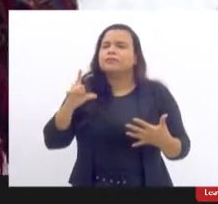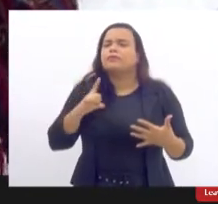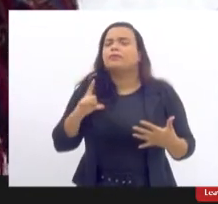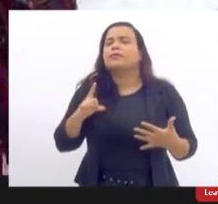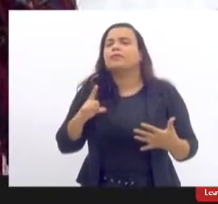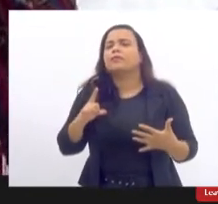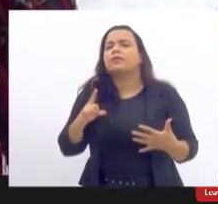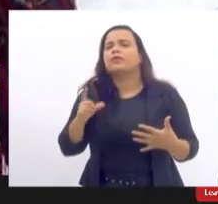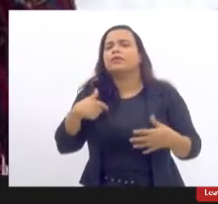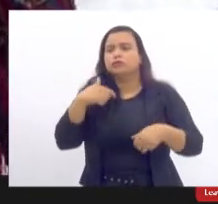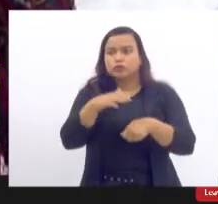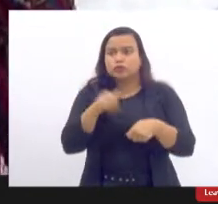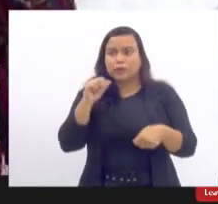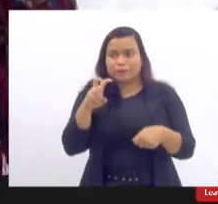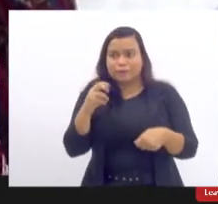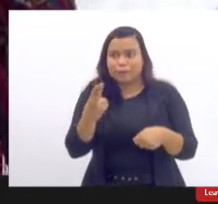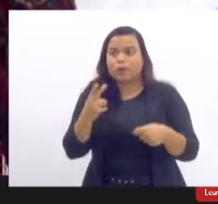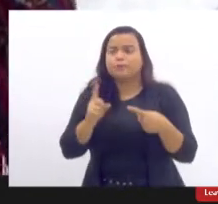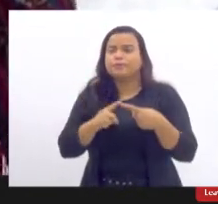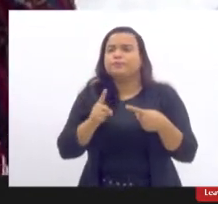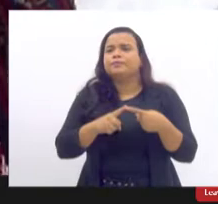Eu vou chamar aqui...